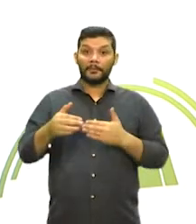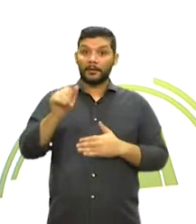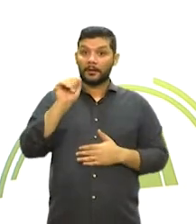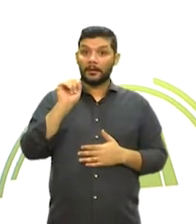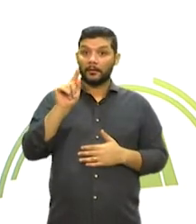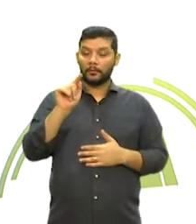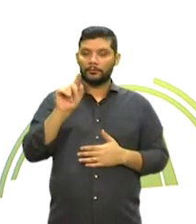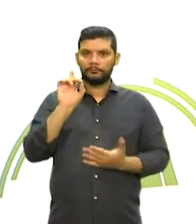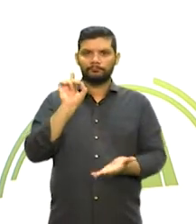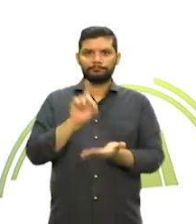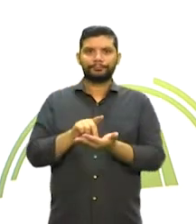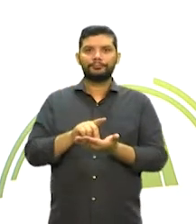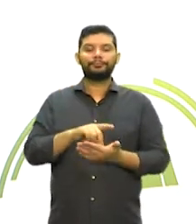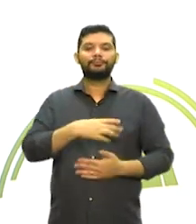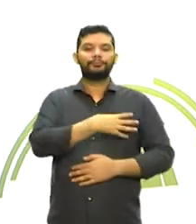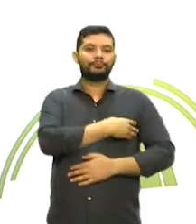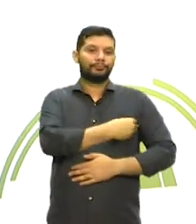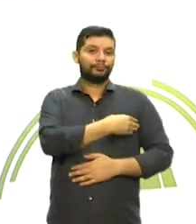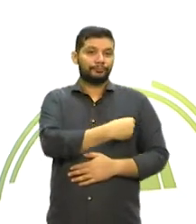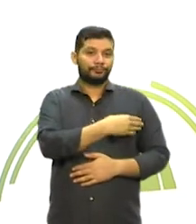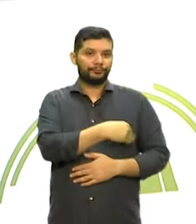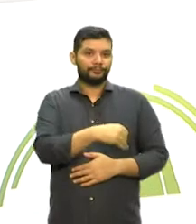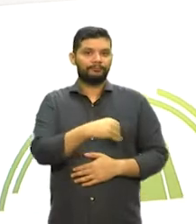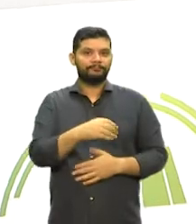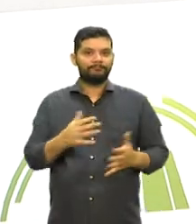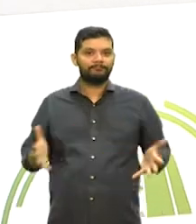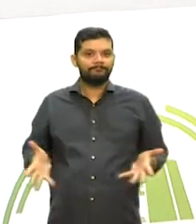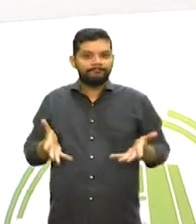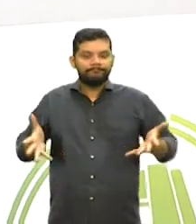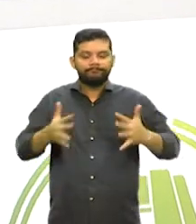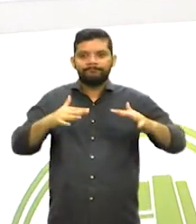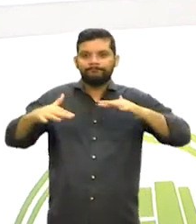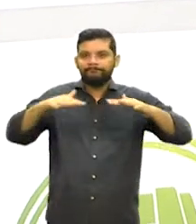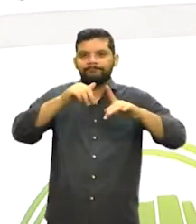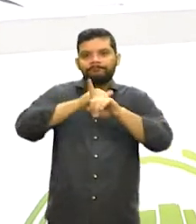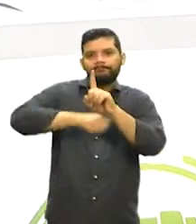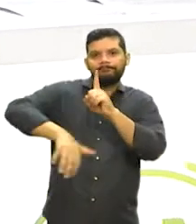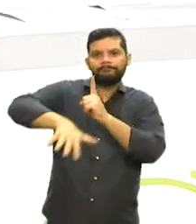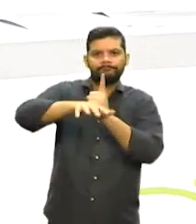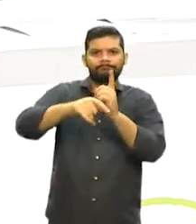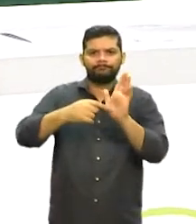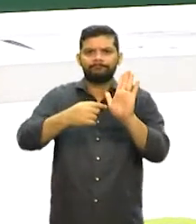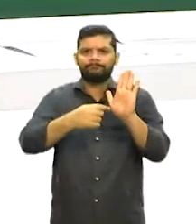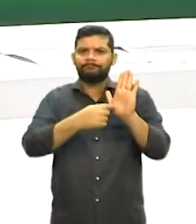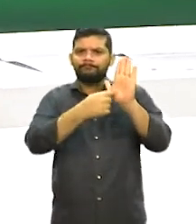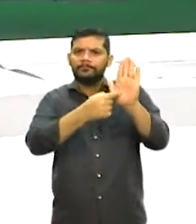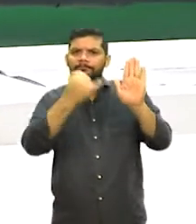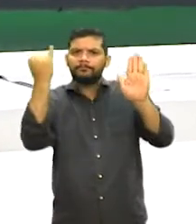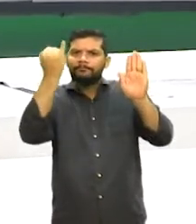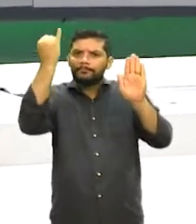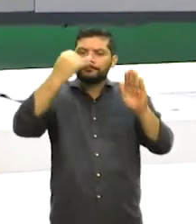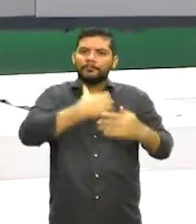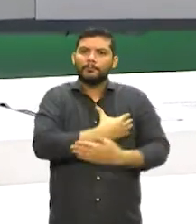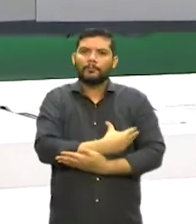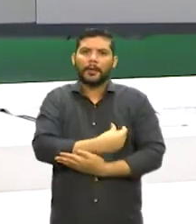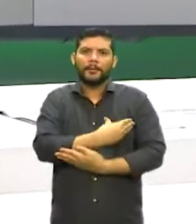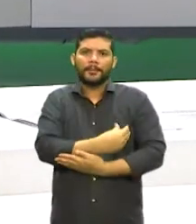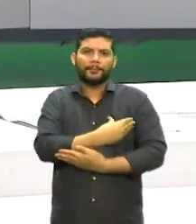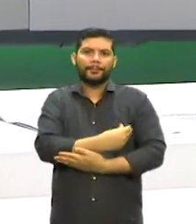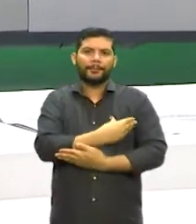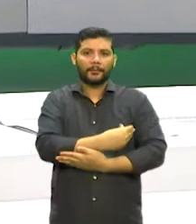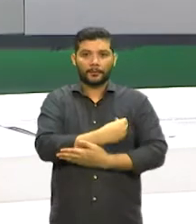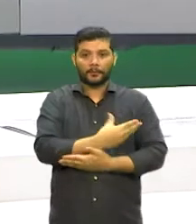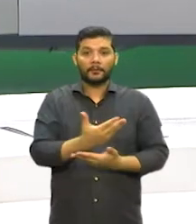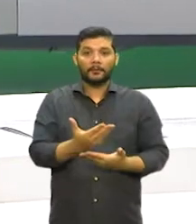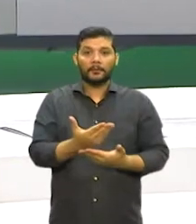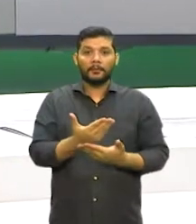amamentação. O objetivo é mobilizar a sociedade sobre a importância do aleitamento materno e reforçar